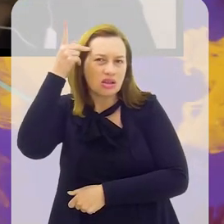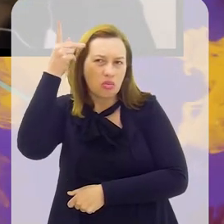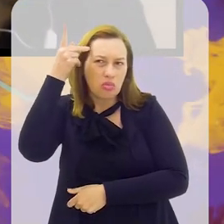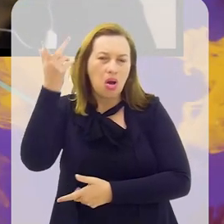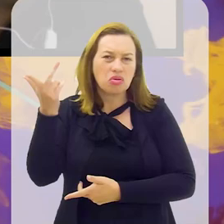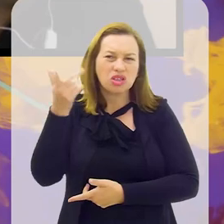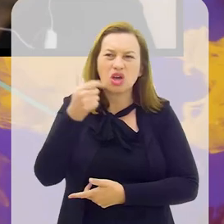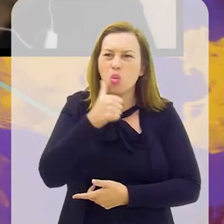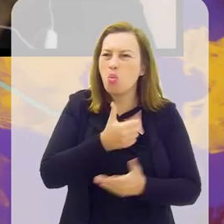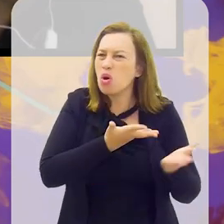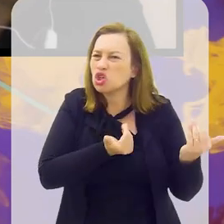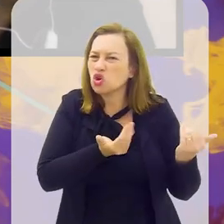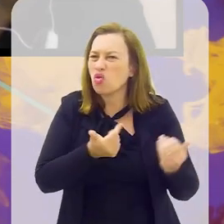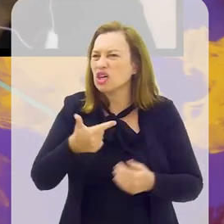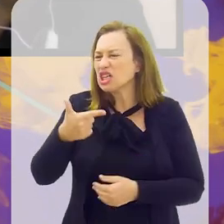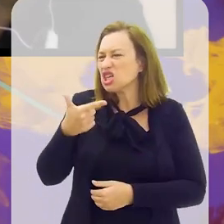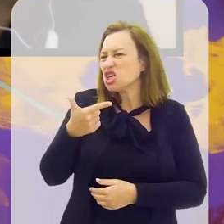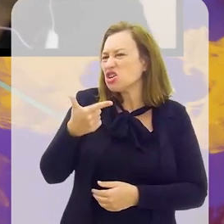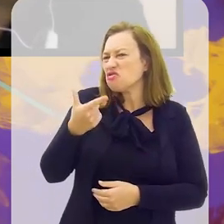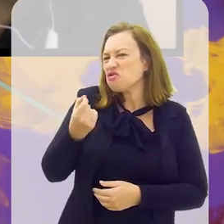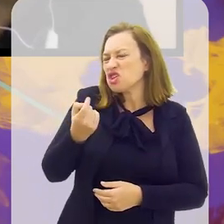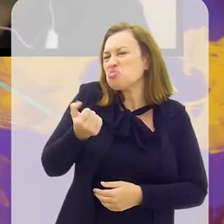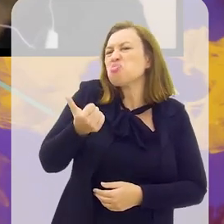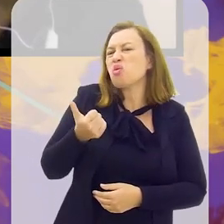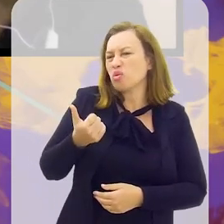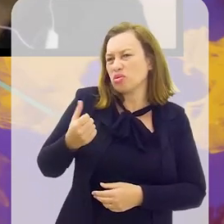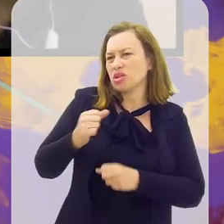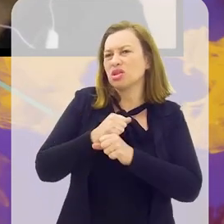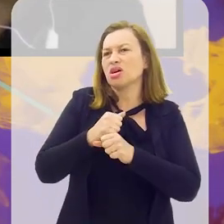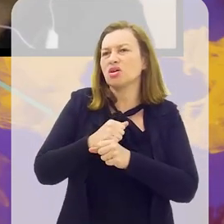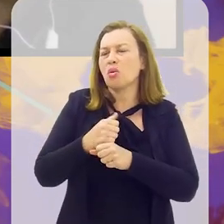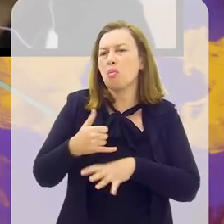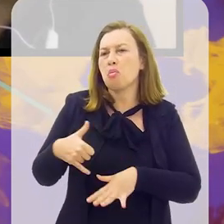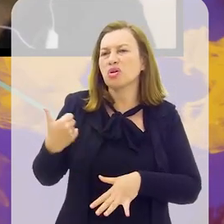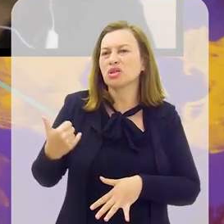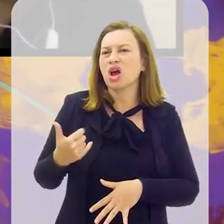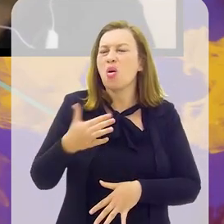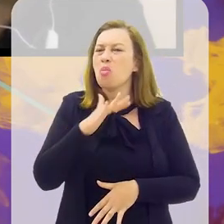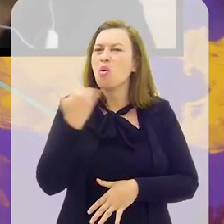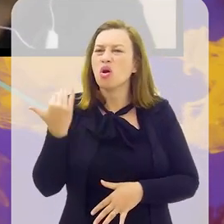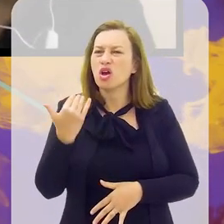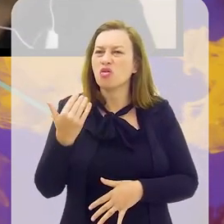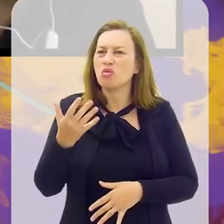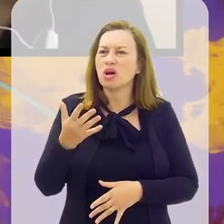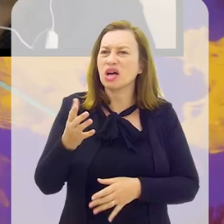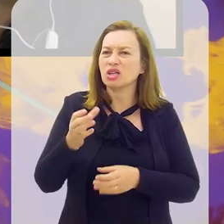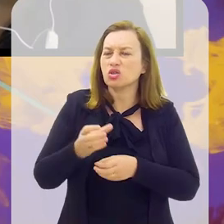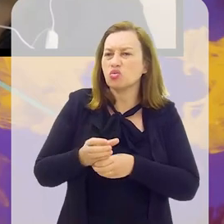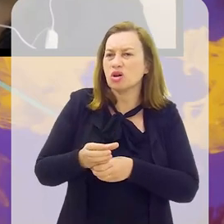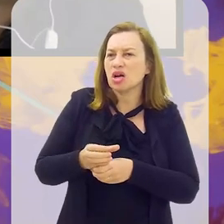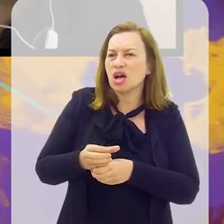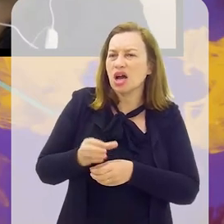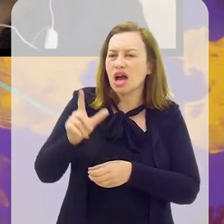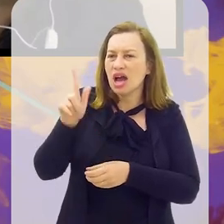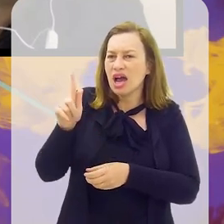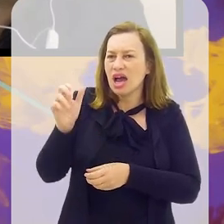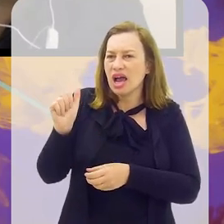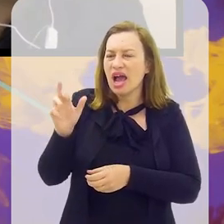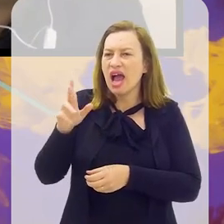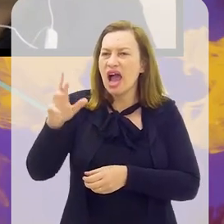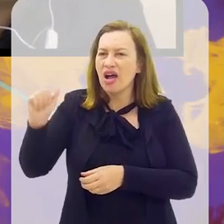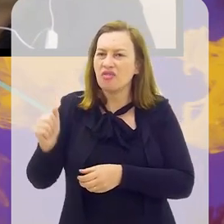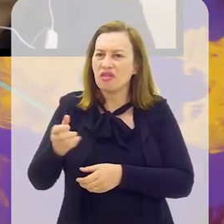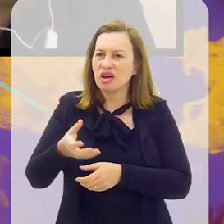Em São Paulo, uma jovem de 20 e poucos anos morreu por causa de uma garrafa que foi arremessada